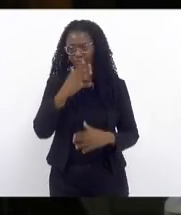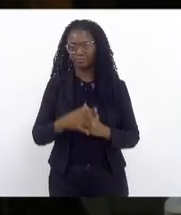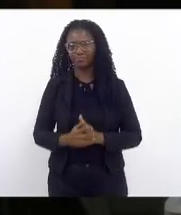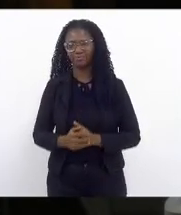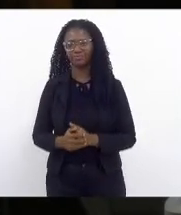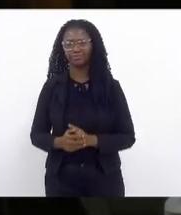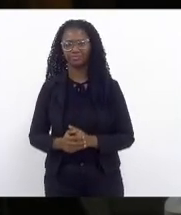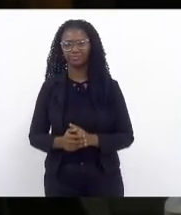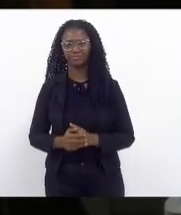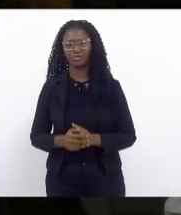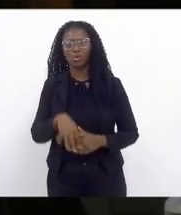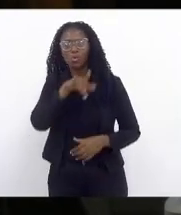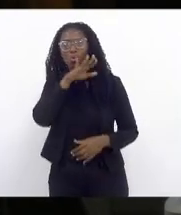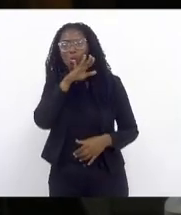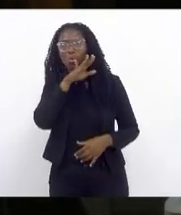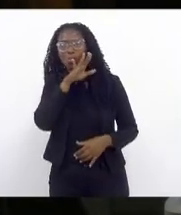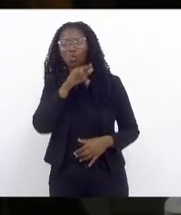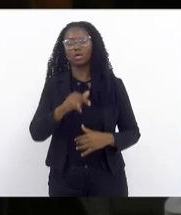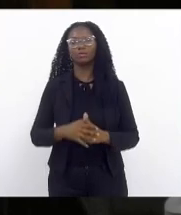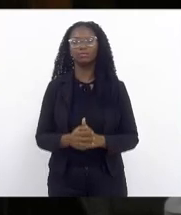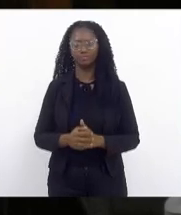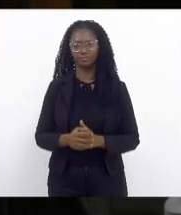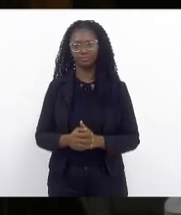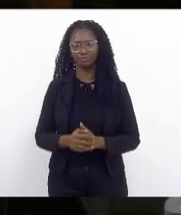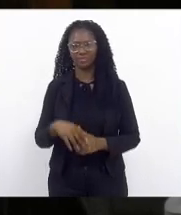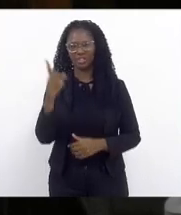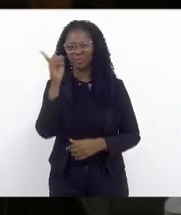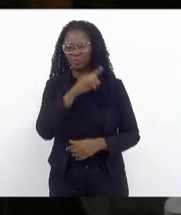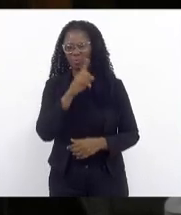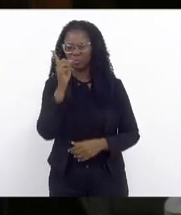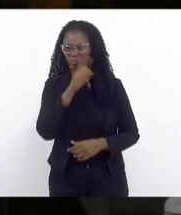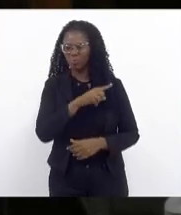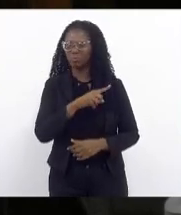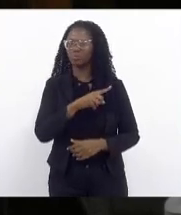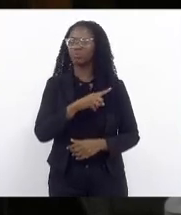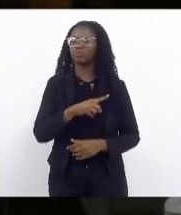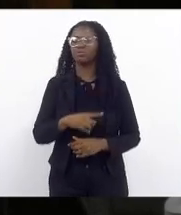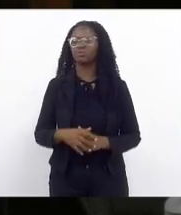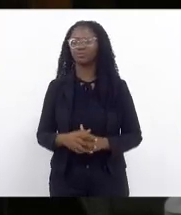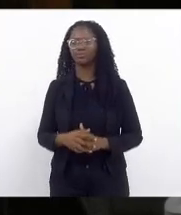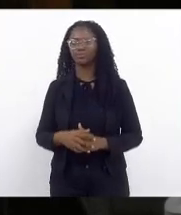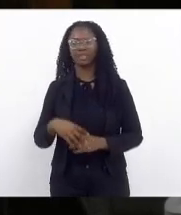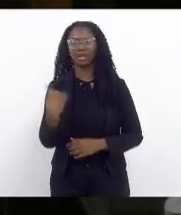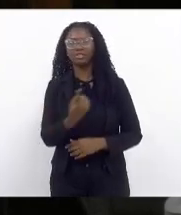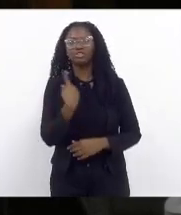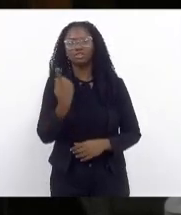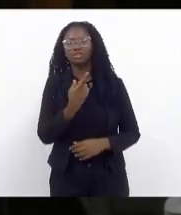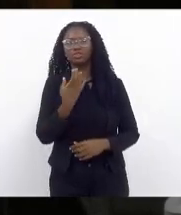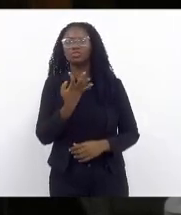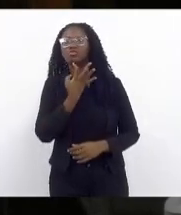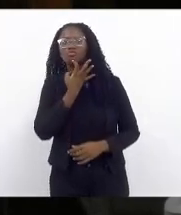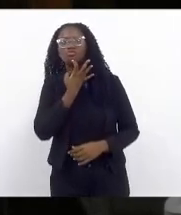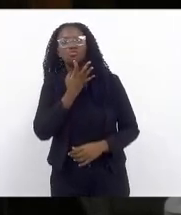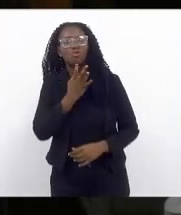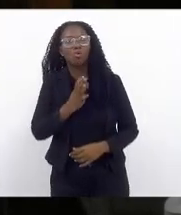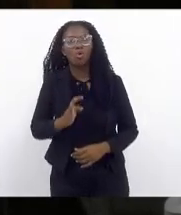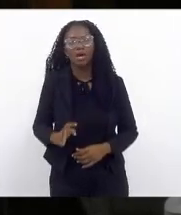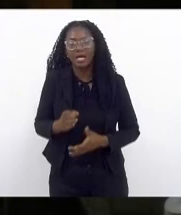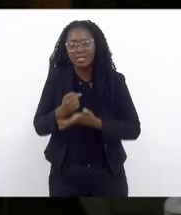ruim danoso da gente não reconhecer no mínimo